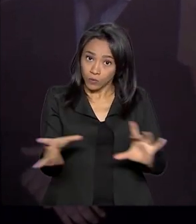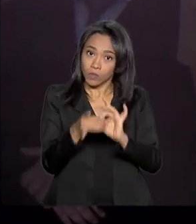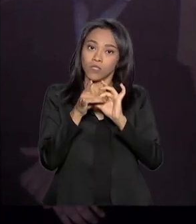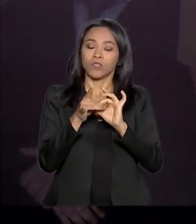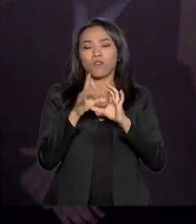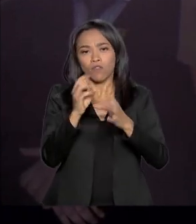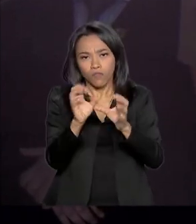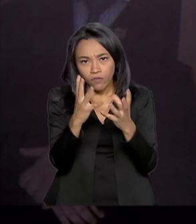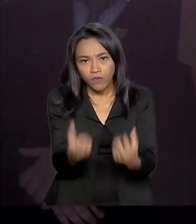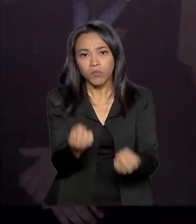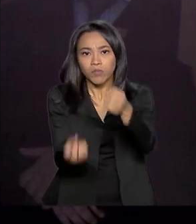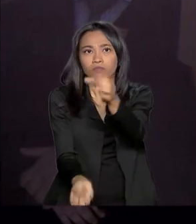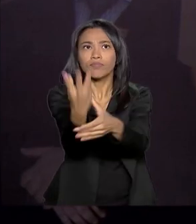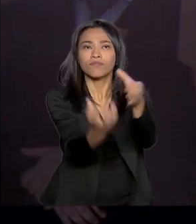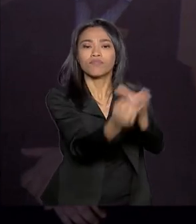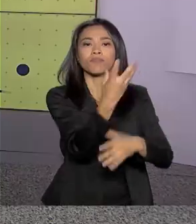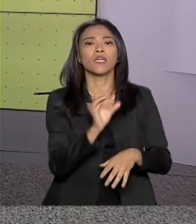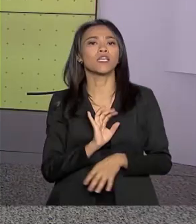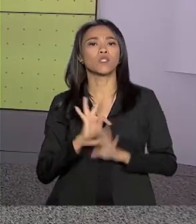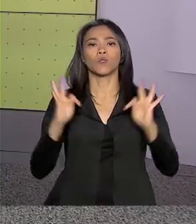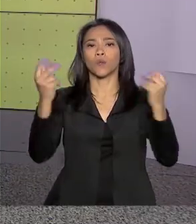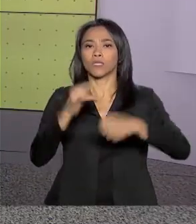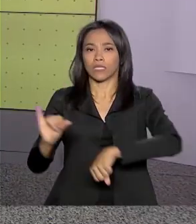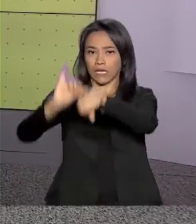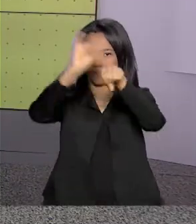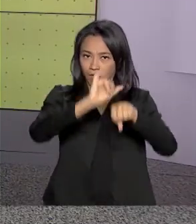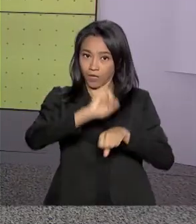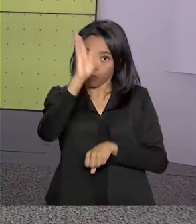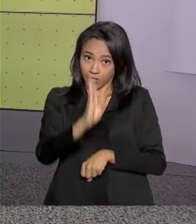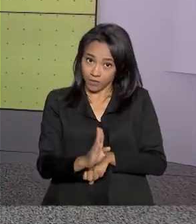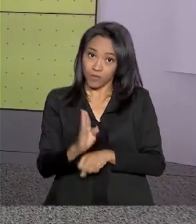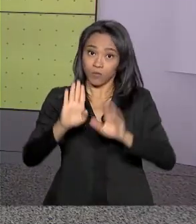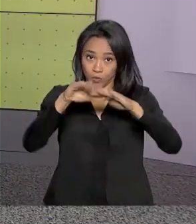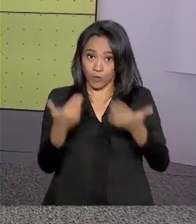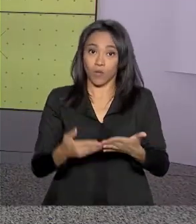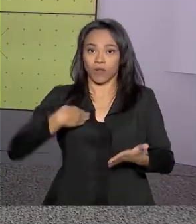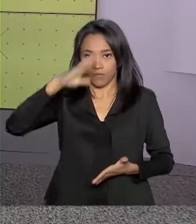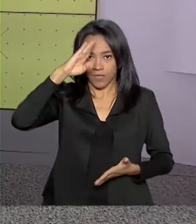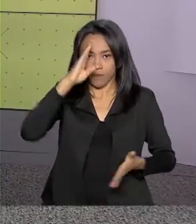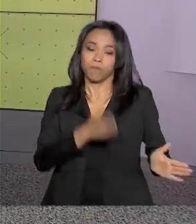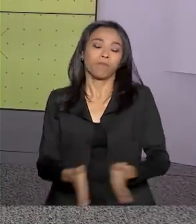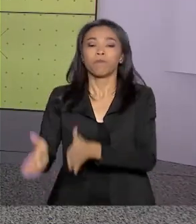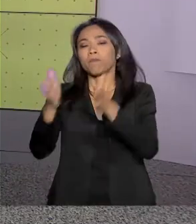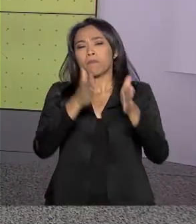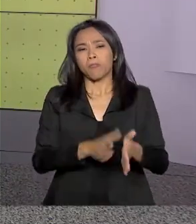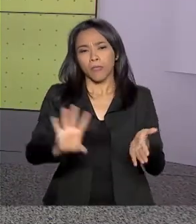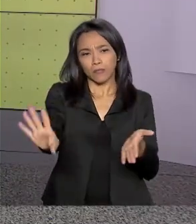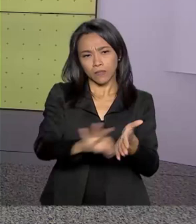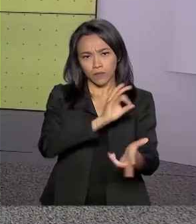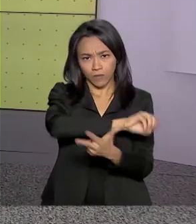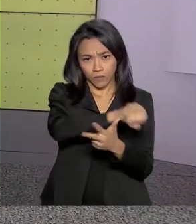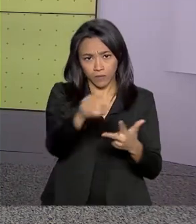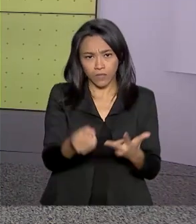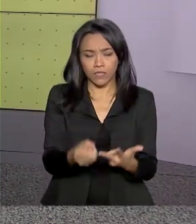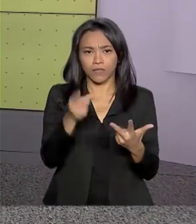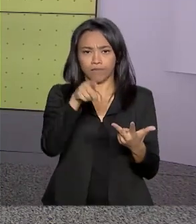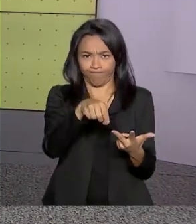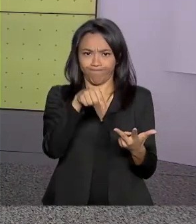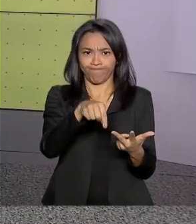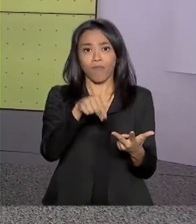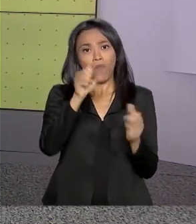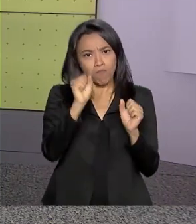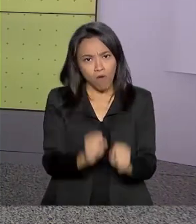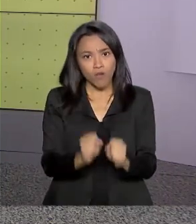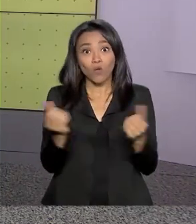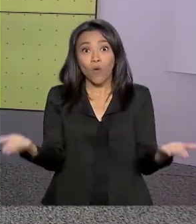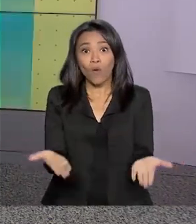em todas as capitais do Brasil. As inscrições para o Enem, o Exame Nacional do Ensino Médio, já podem ser feitas